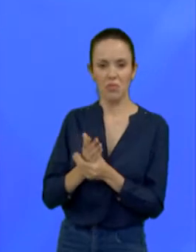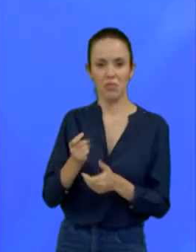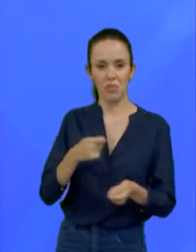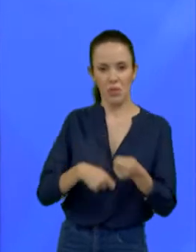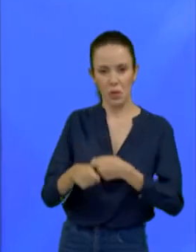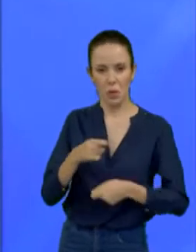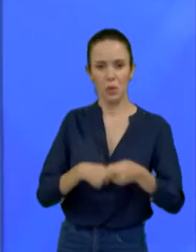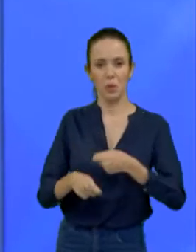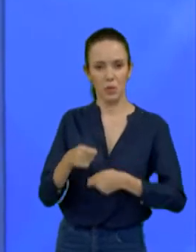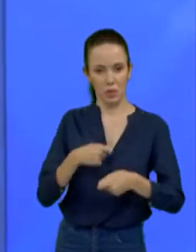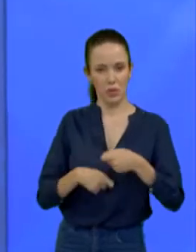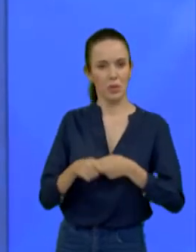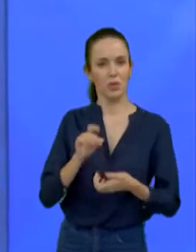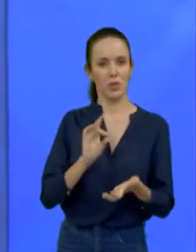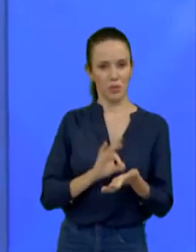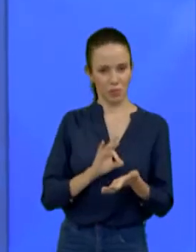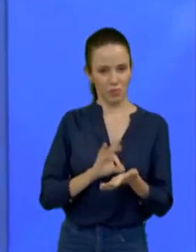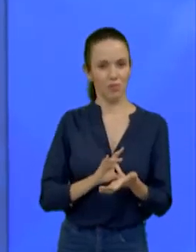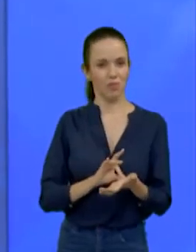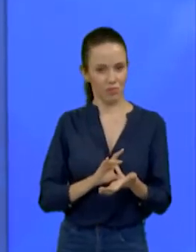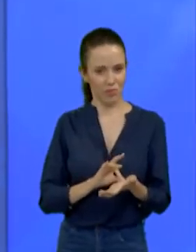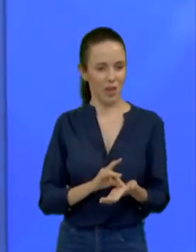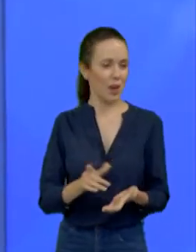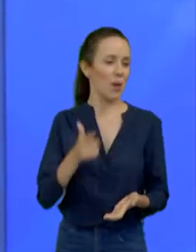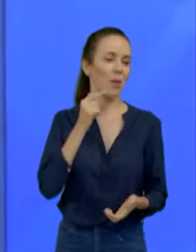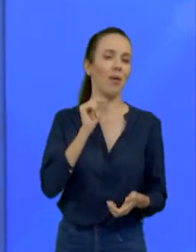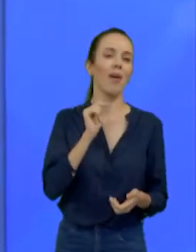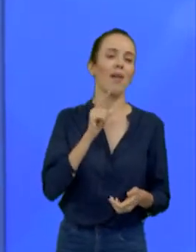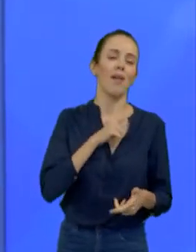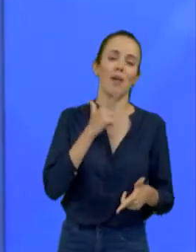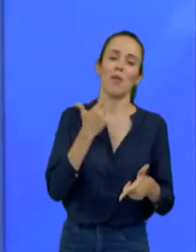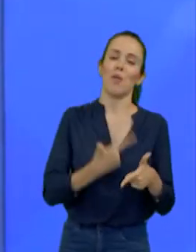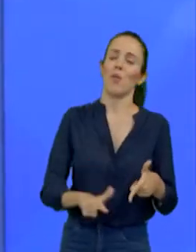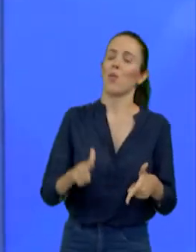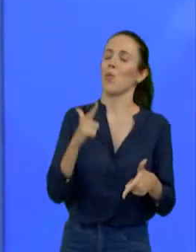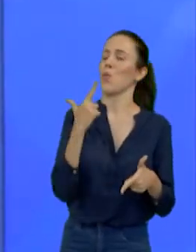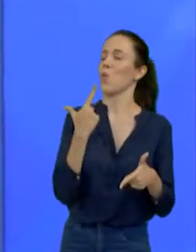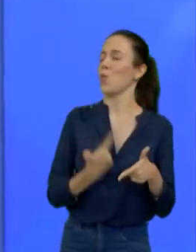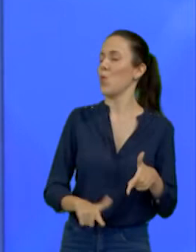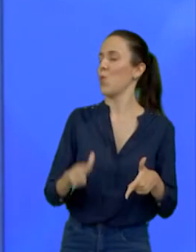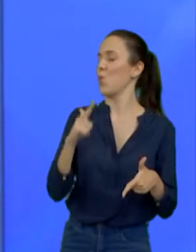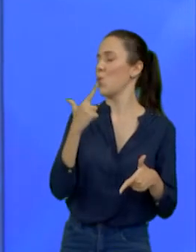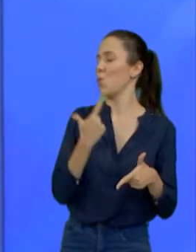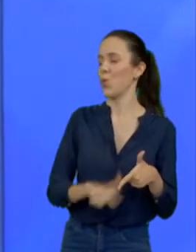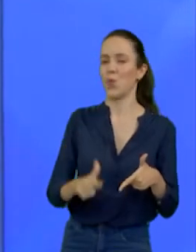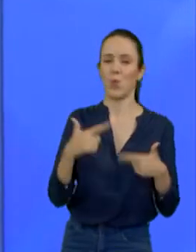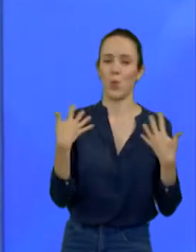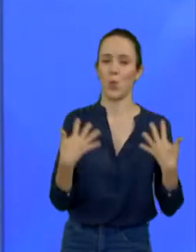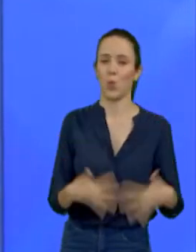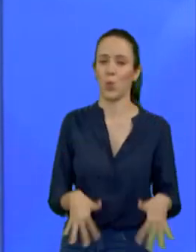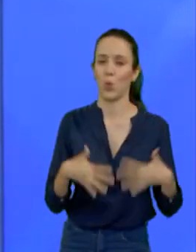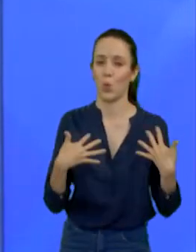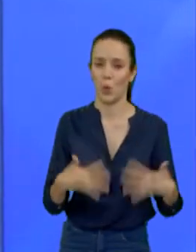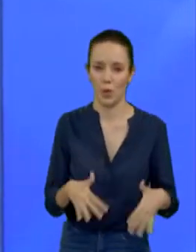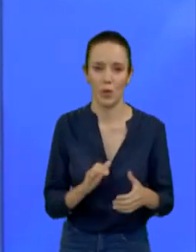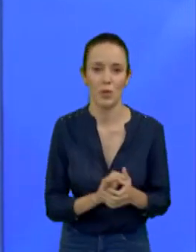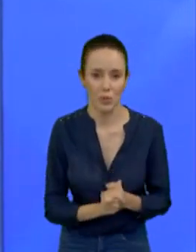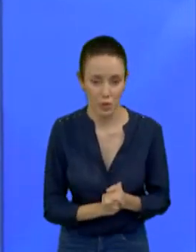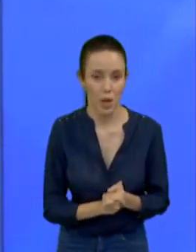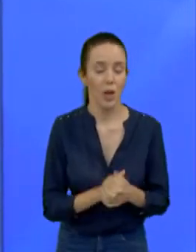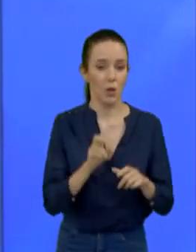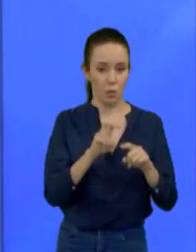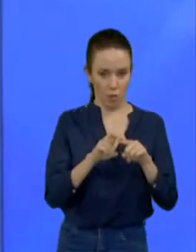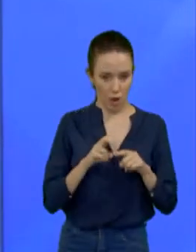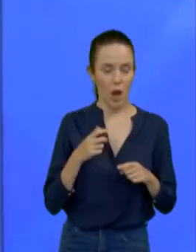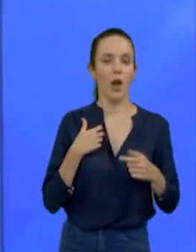pequena parte, desse iceberg de lama em que vive a cidade. Gostaria de dizer que nós vamos trazer os ambulatórios